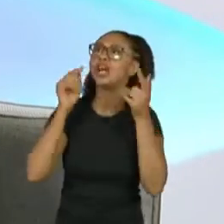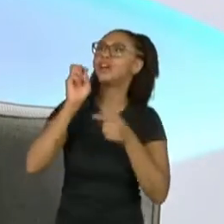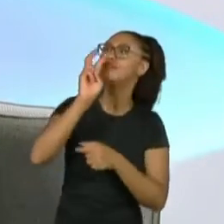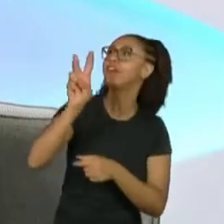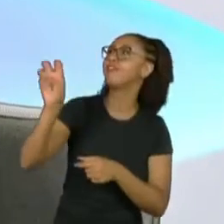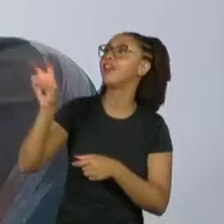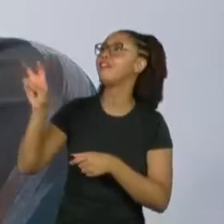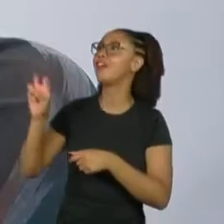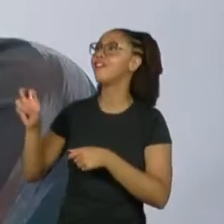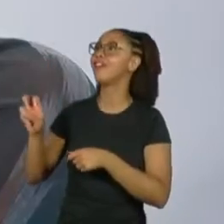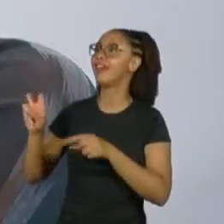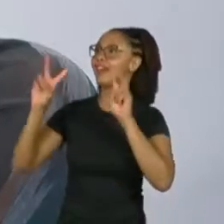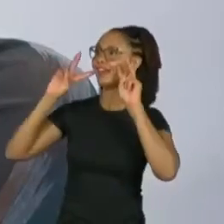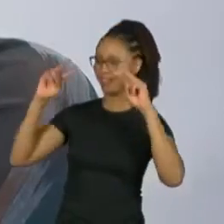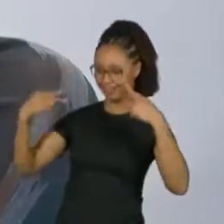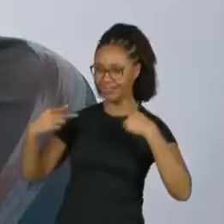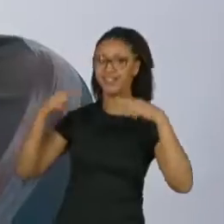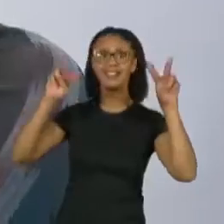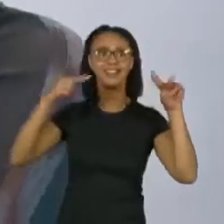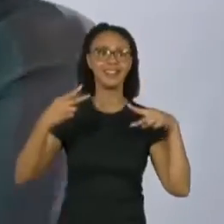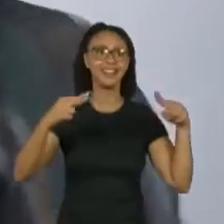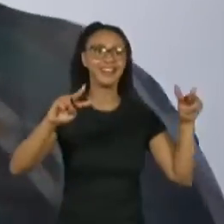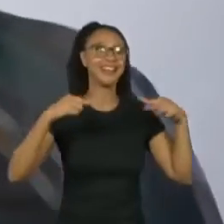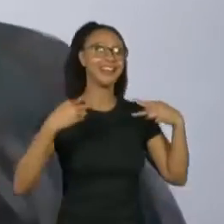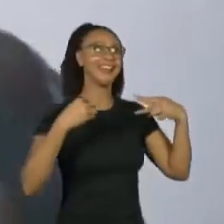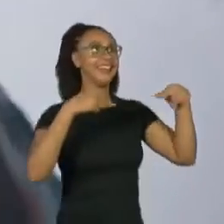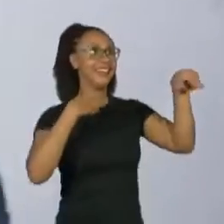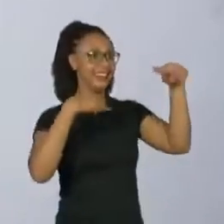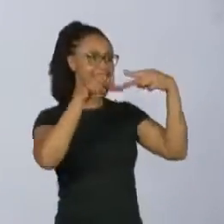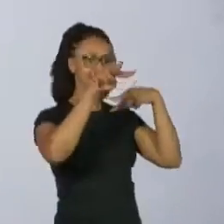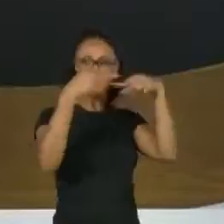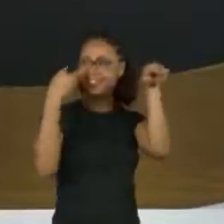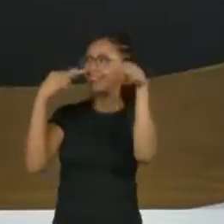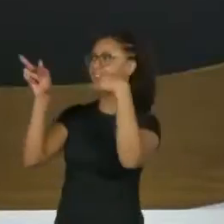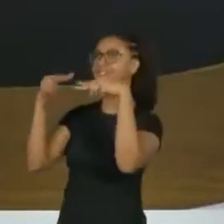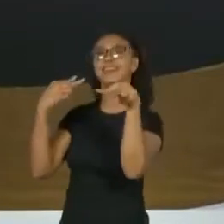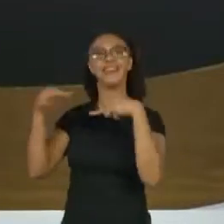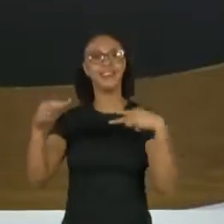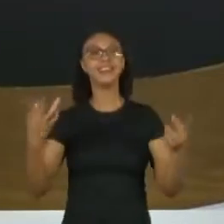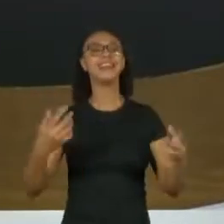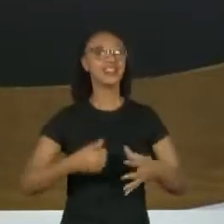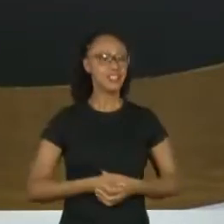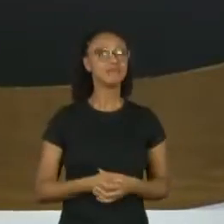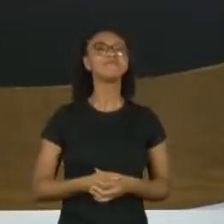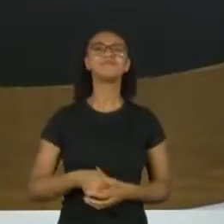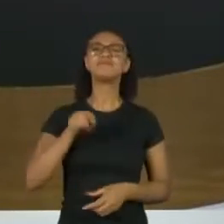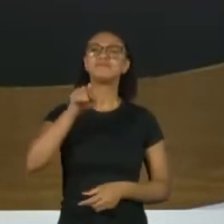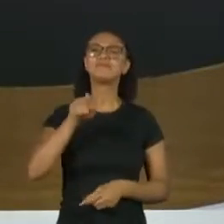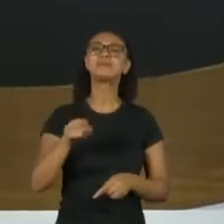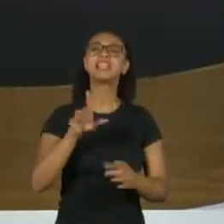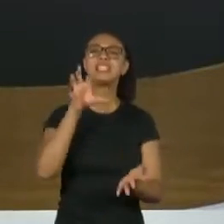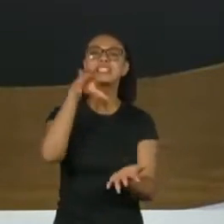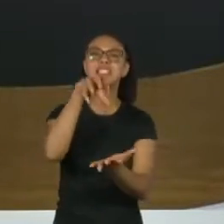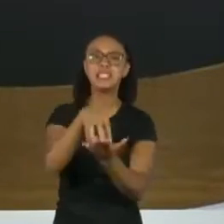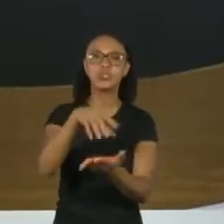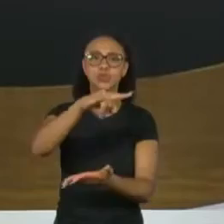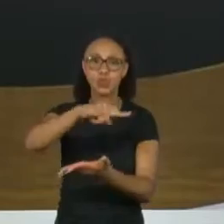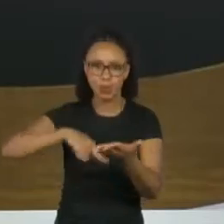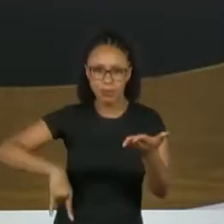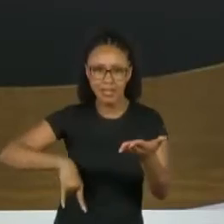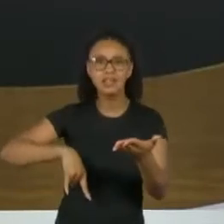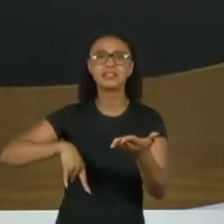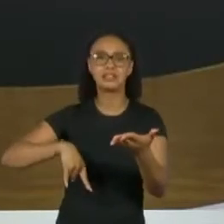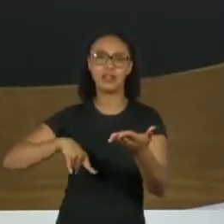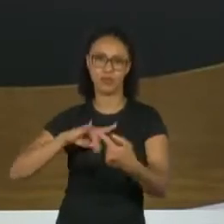Bem, né? Porque nem tudo está perdido. Esse Centro de Informação e Documentação do Artista Negro que você criou numa época